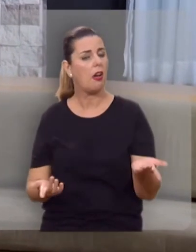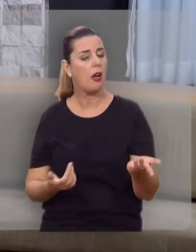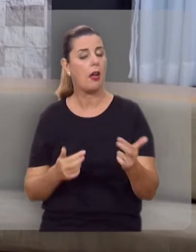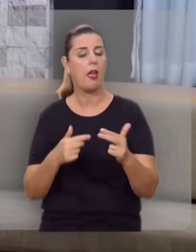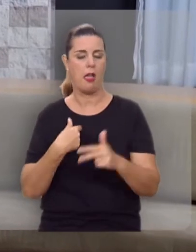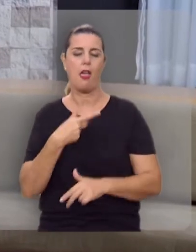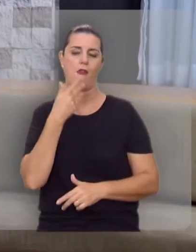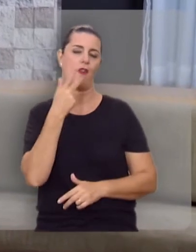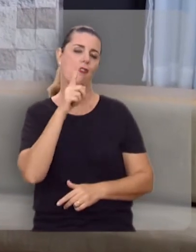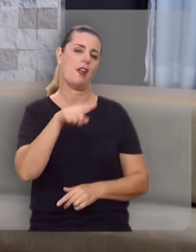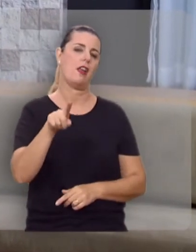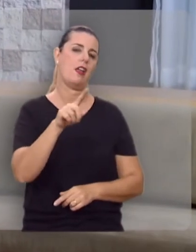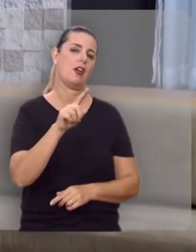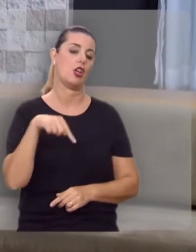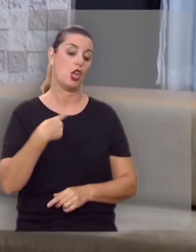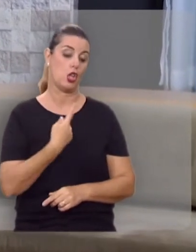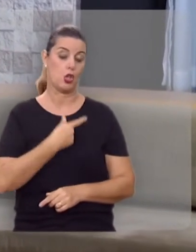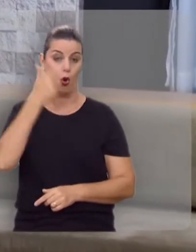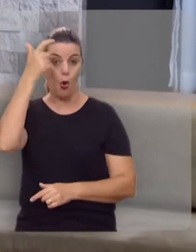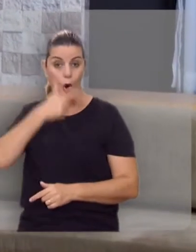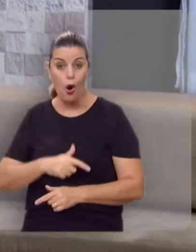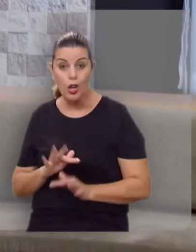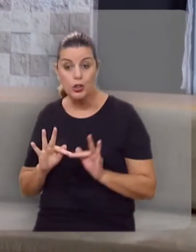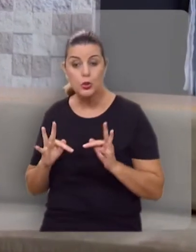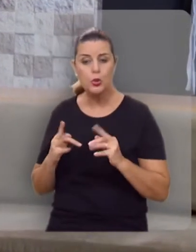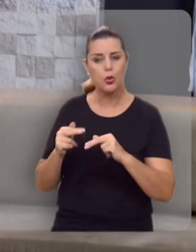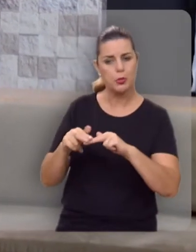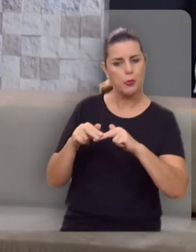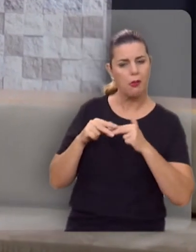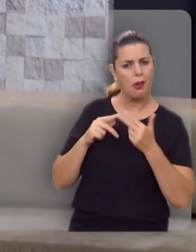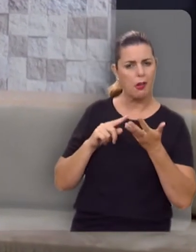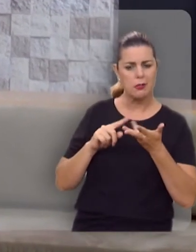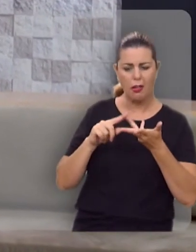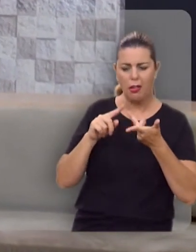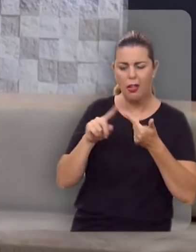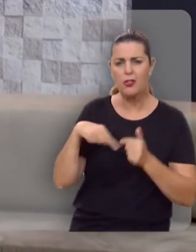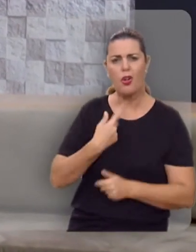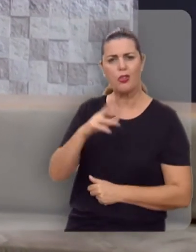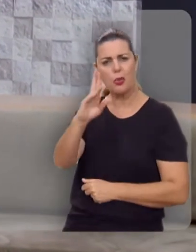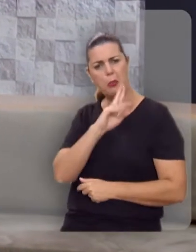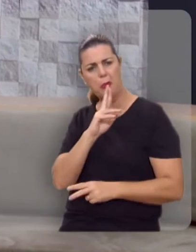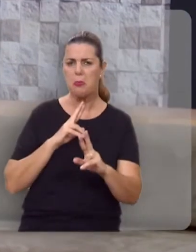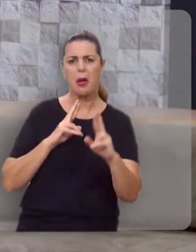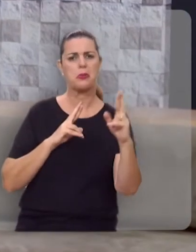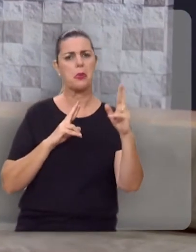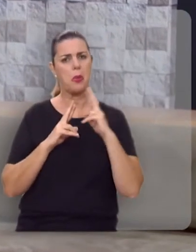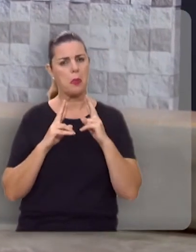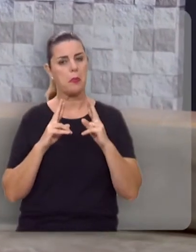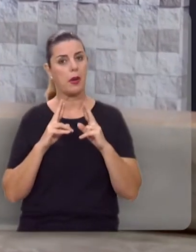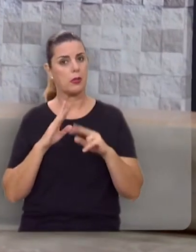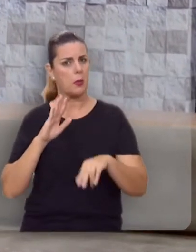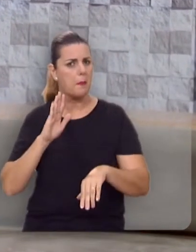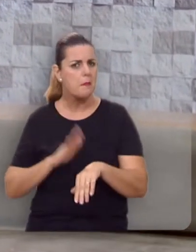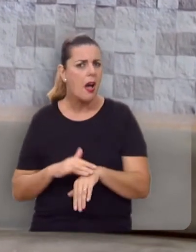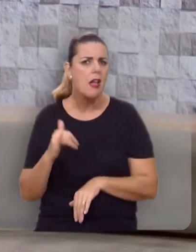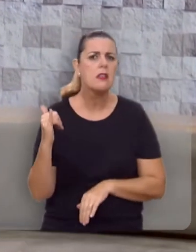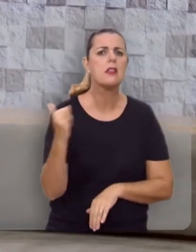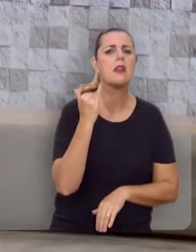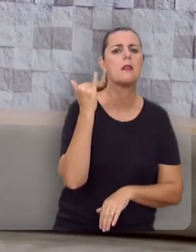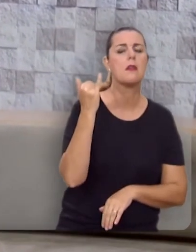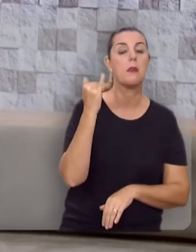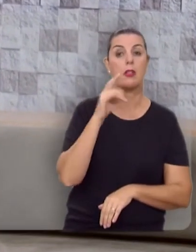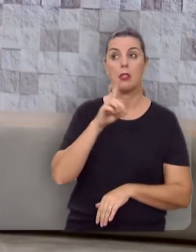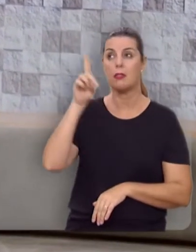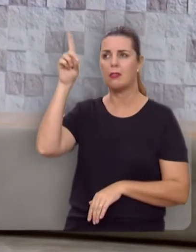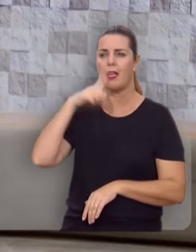que por esses quesitos, todos nós indistintamente seremos culpados, porque o requisito que